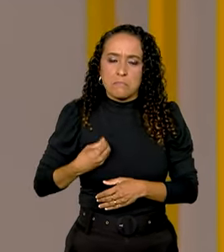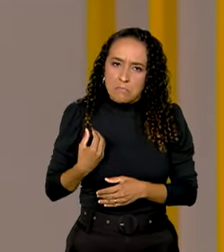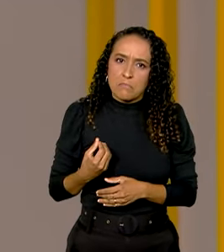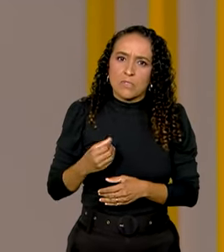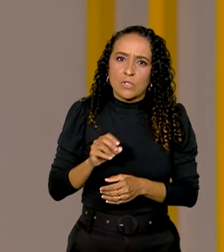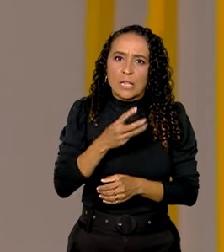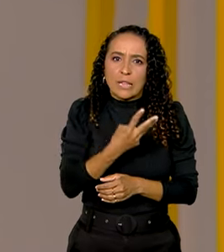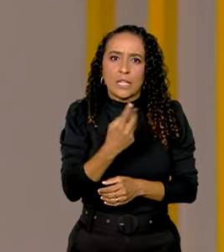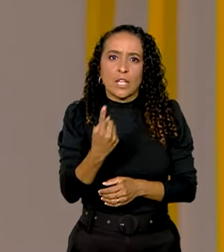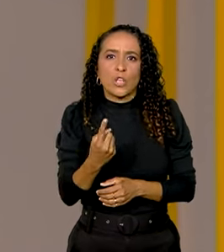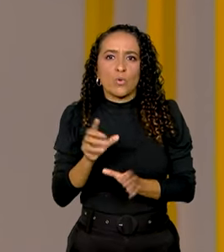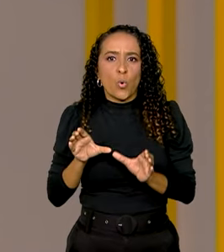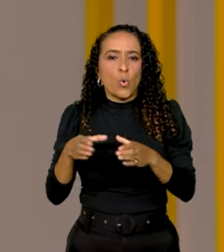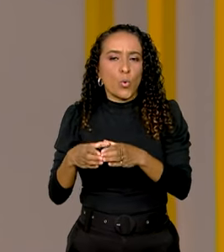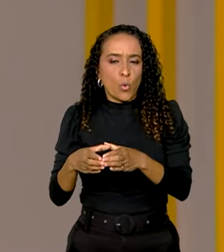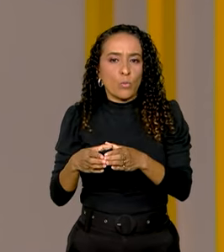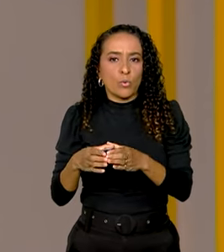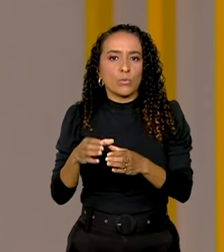os 31 integrantes do órgão.